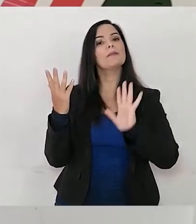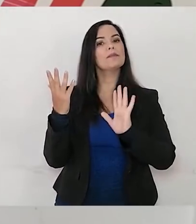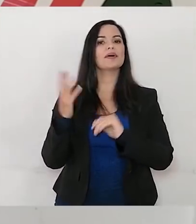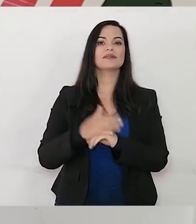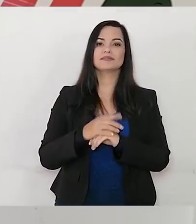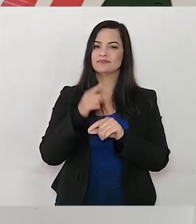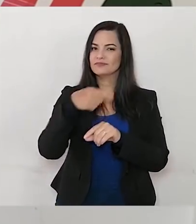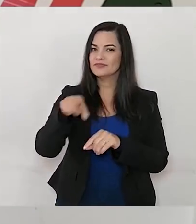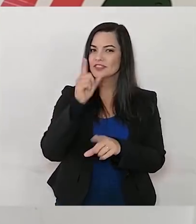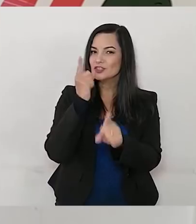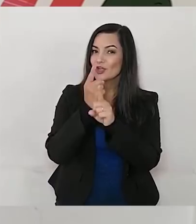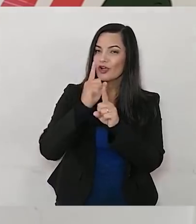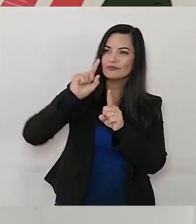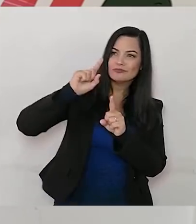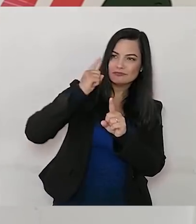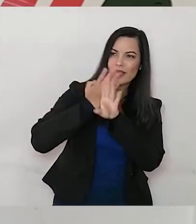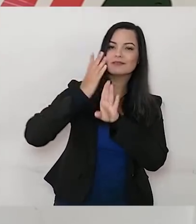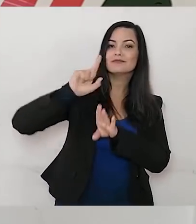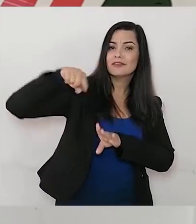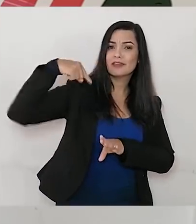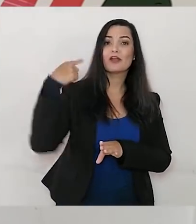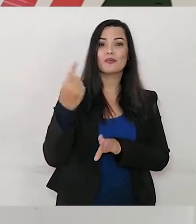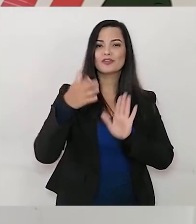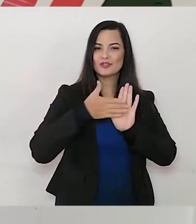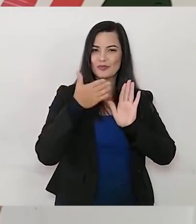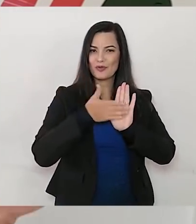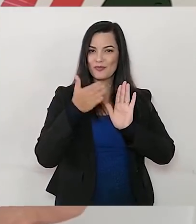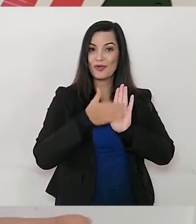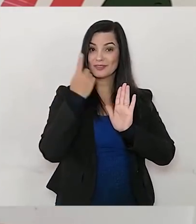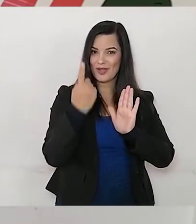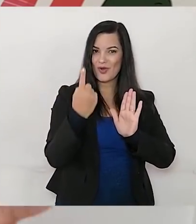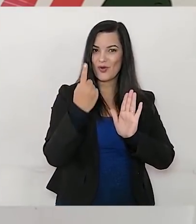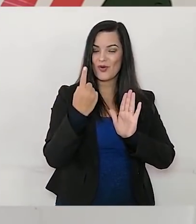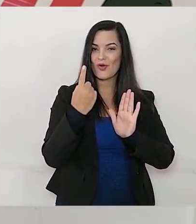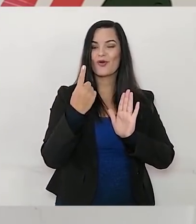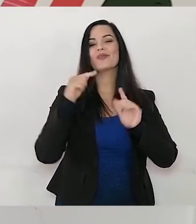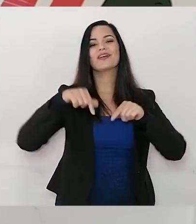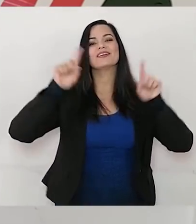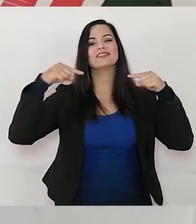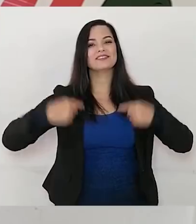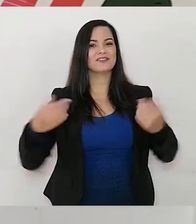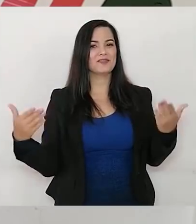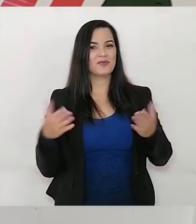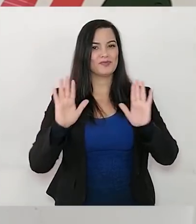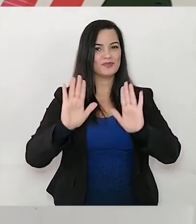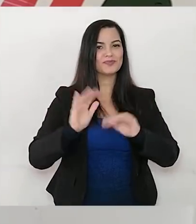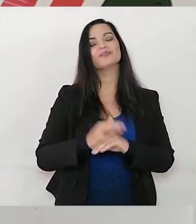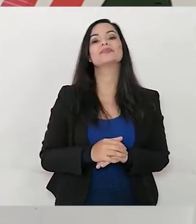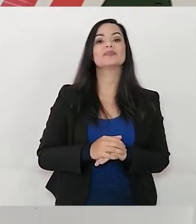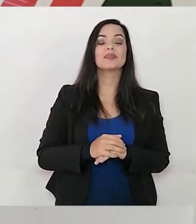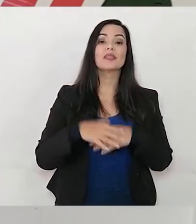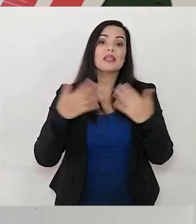que isso você vai descobrir depois com a proposta, uma das propostas do nosso desafio.